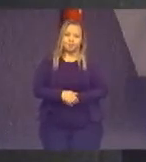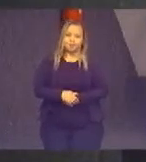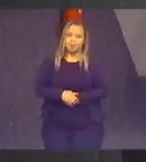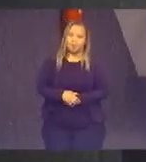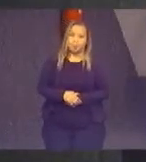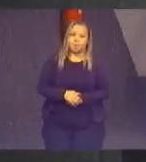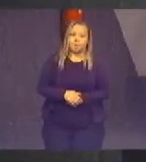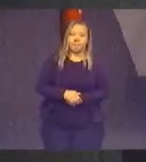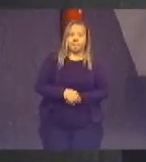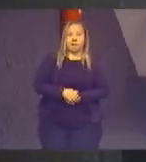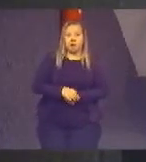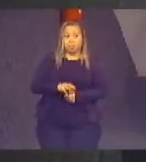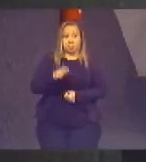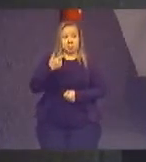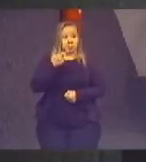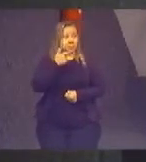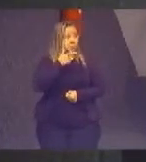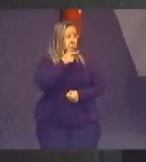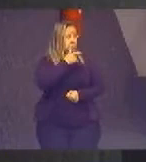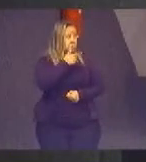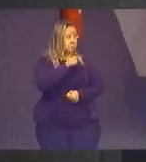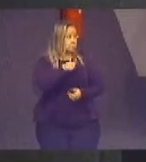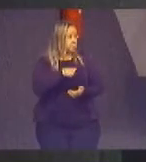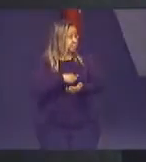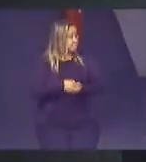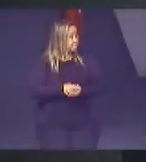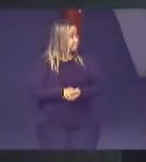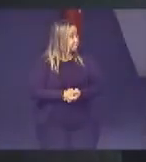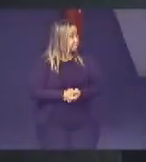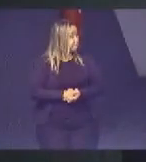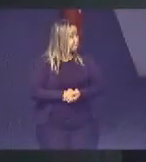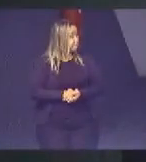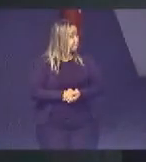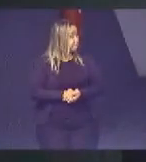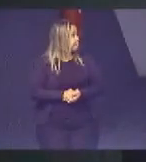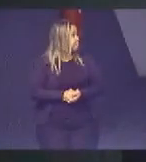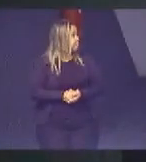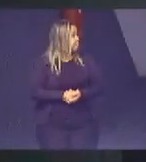Vamos ver se eu consigo me acertar com esse botão aqui. Aqui.